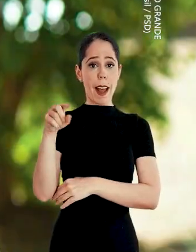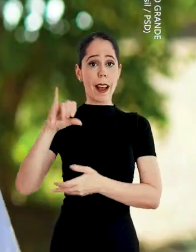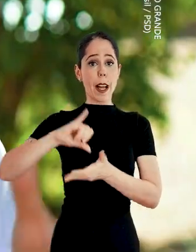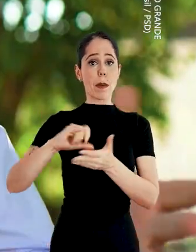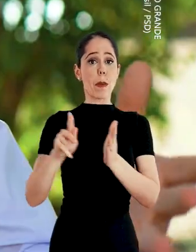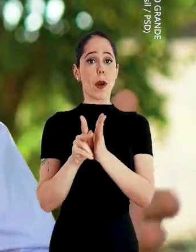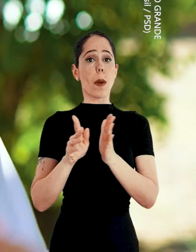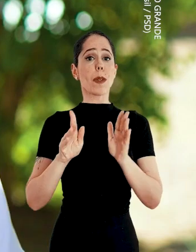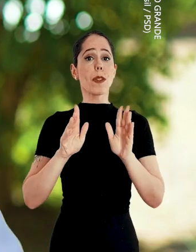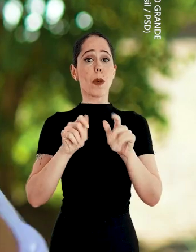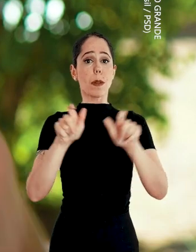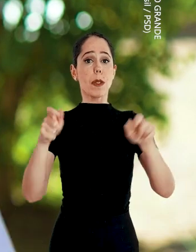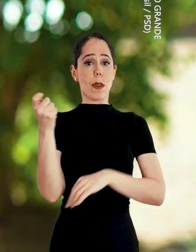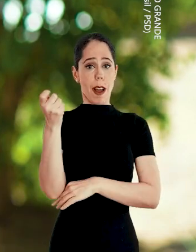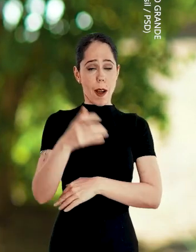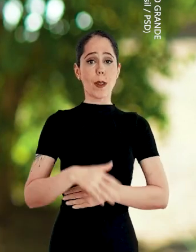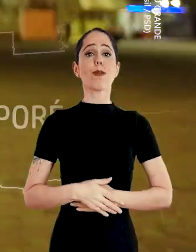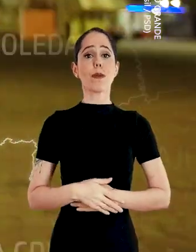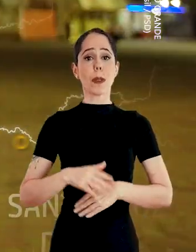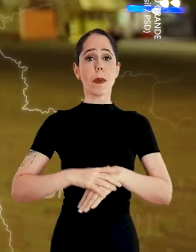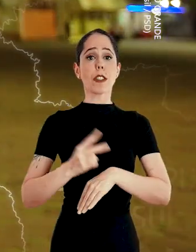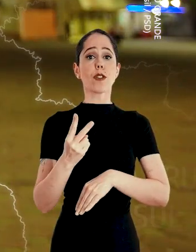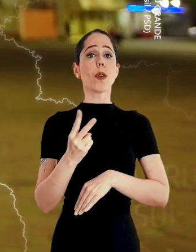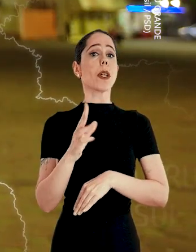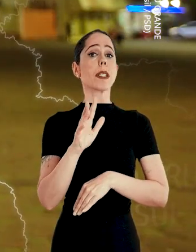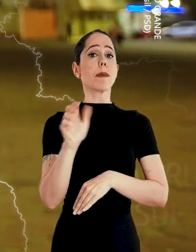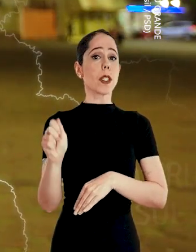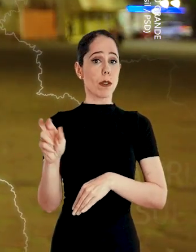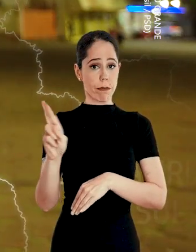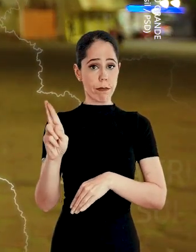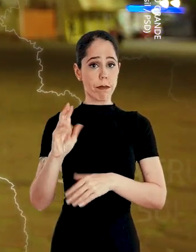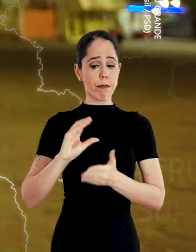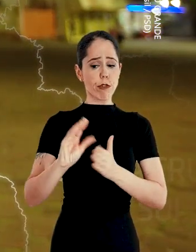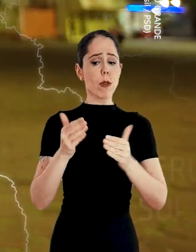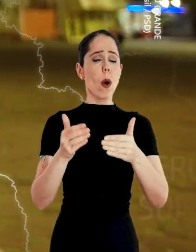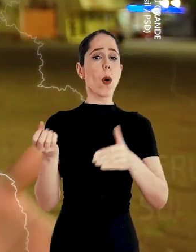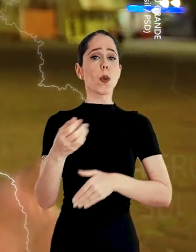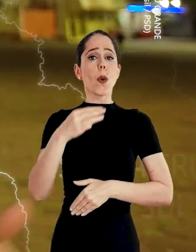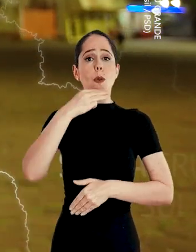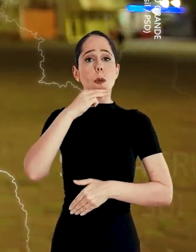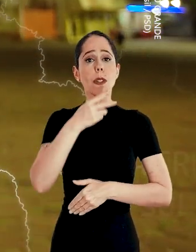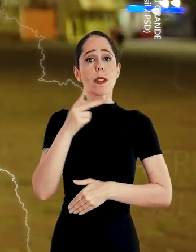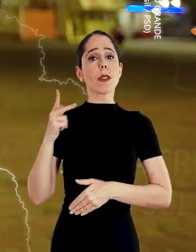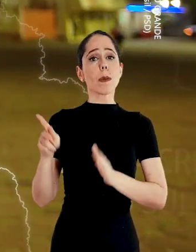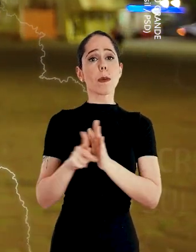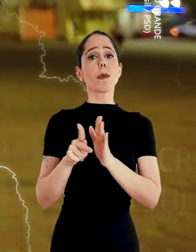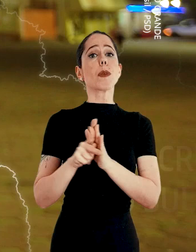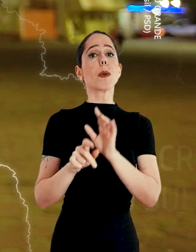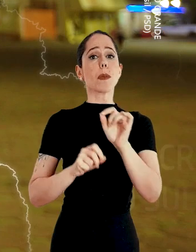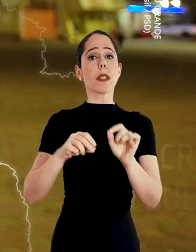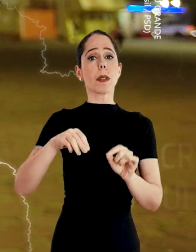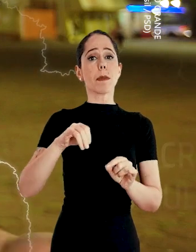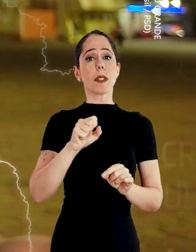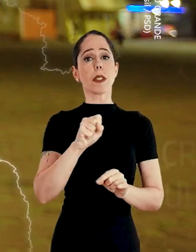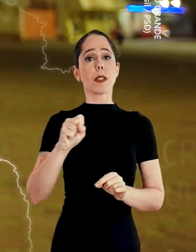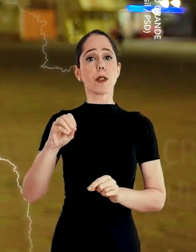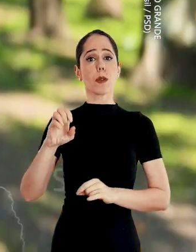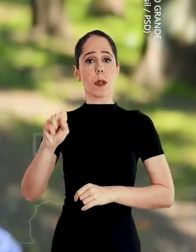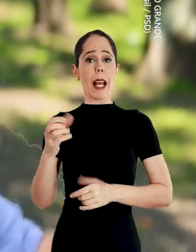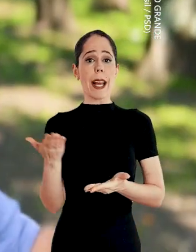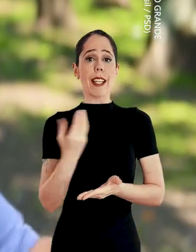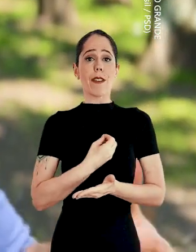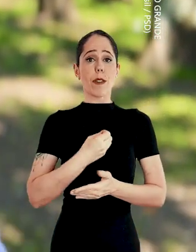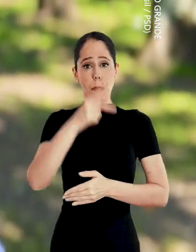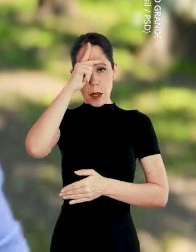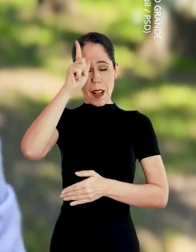Alegre, a capital de todos os gaúchos Mais de 2 milhões de reais Para um novo museu histórico Das Missões